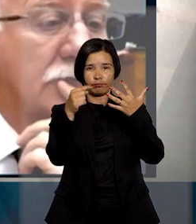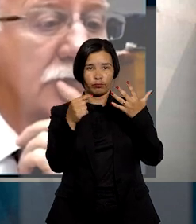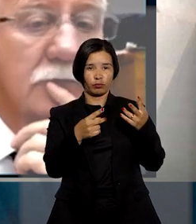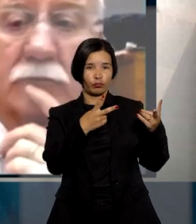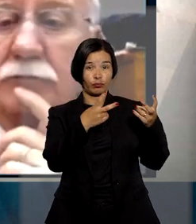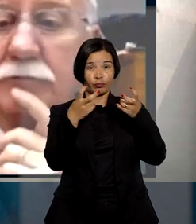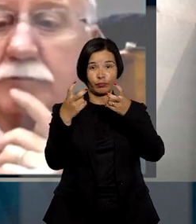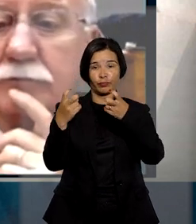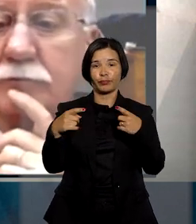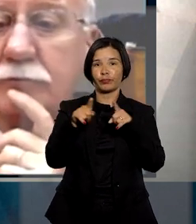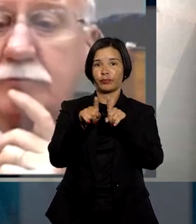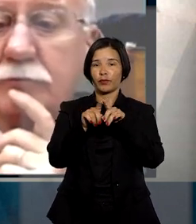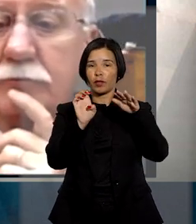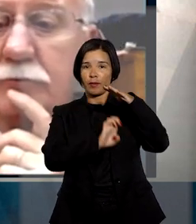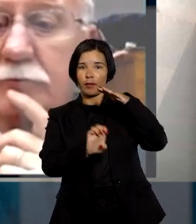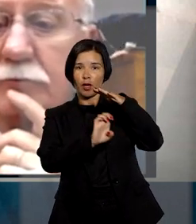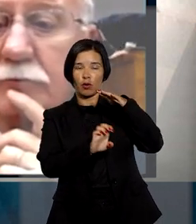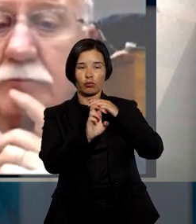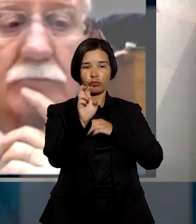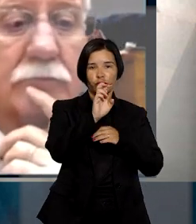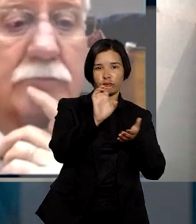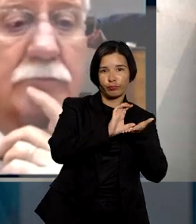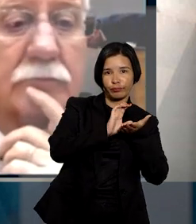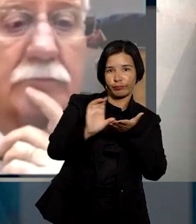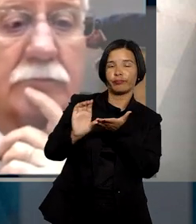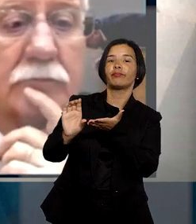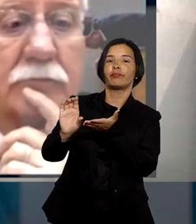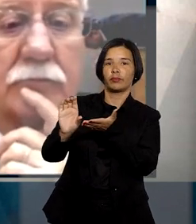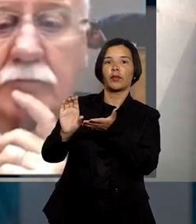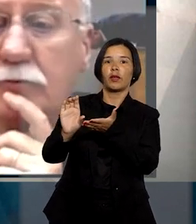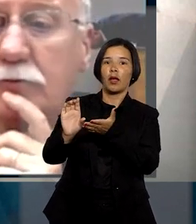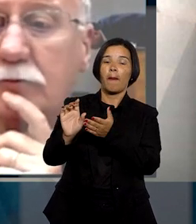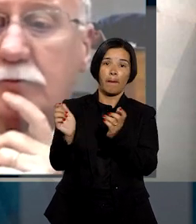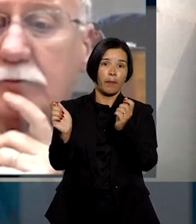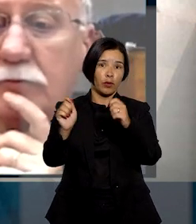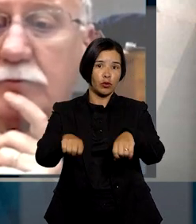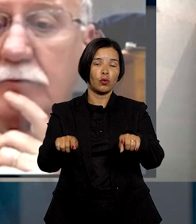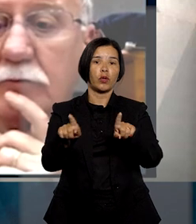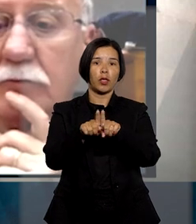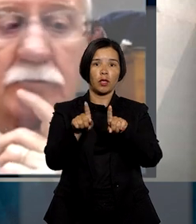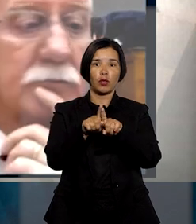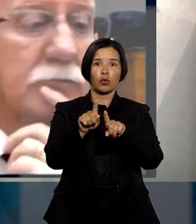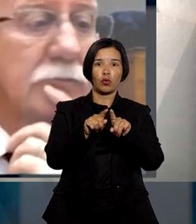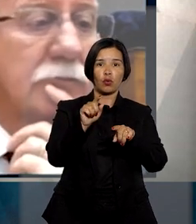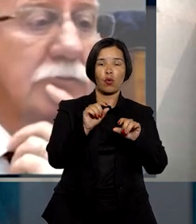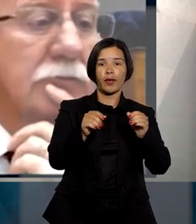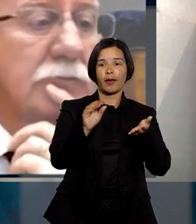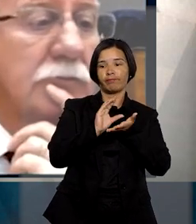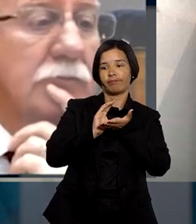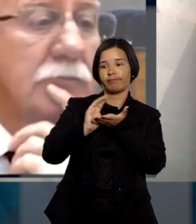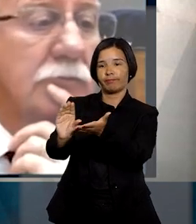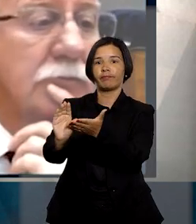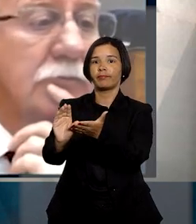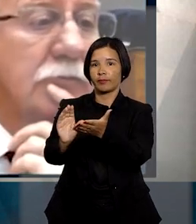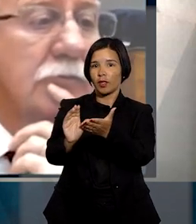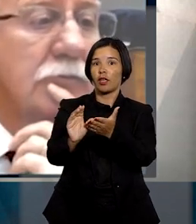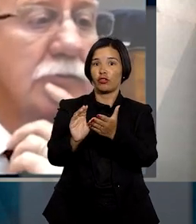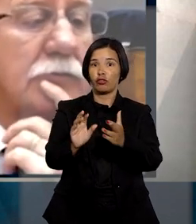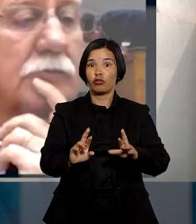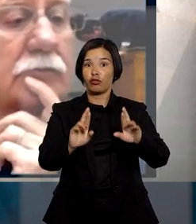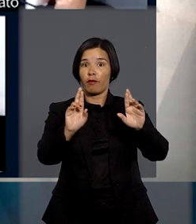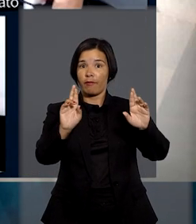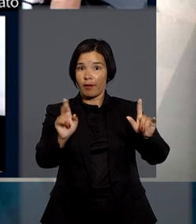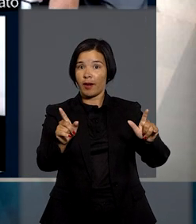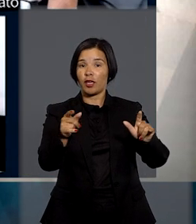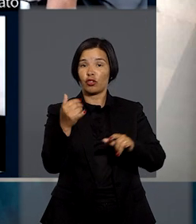observada a ascensão do empresário como investidor e financiador, possuindo consideráveis movimentações financeiras atípicas